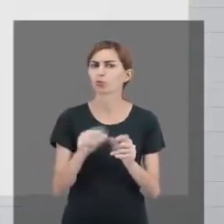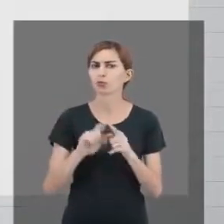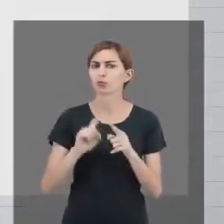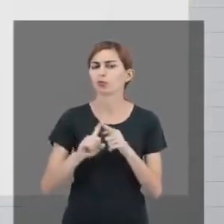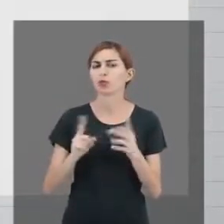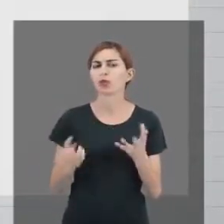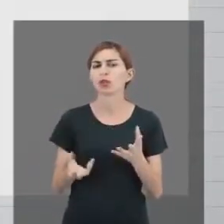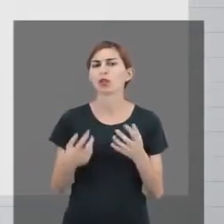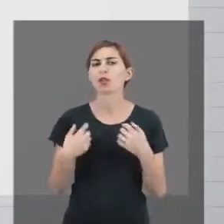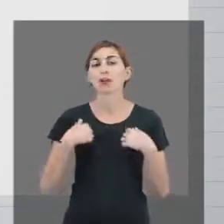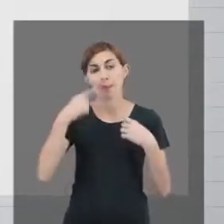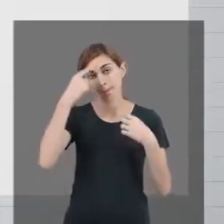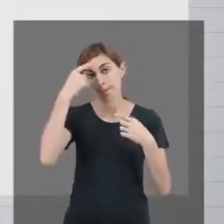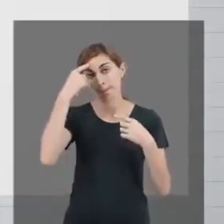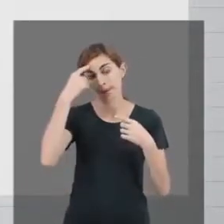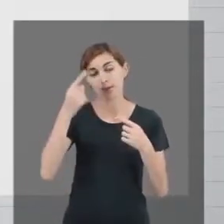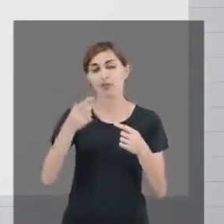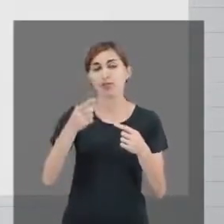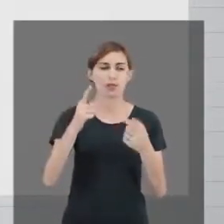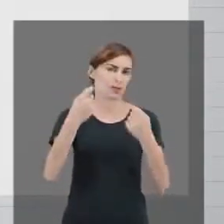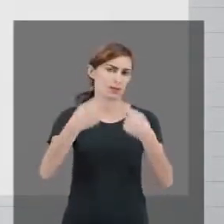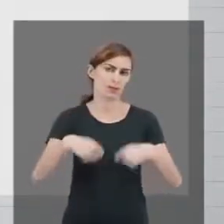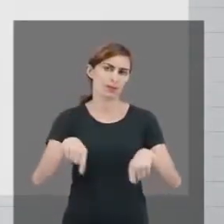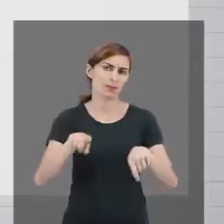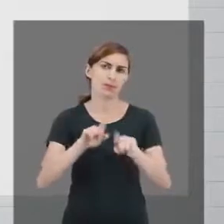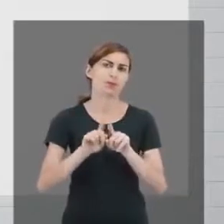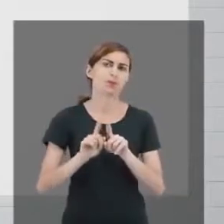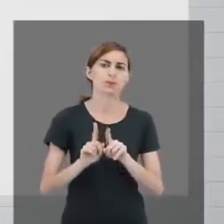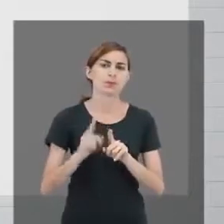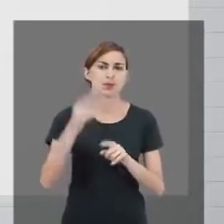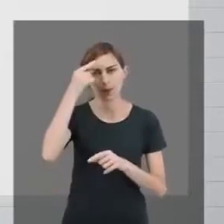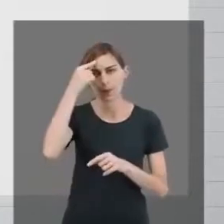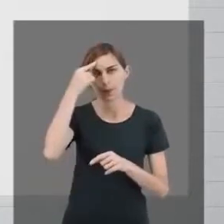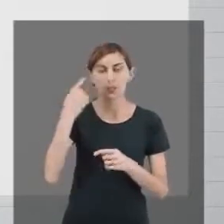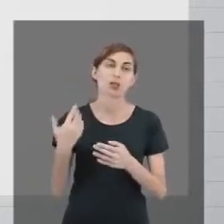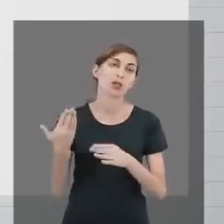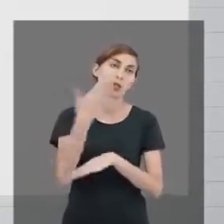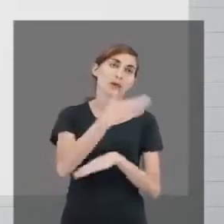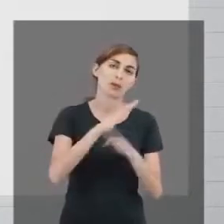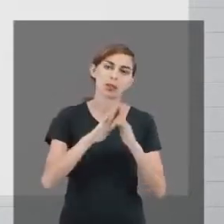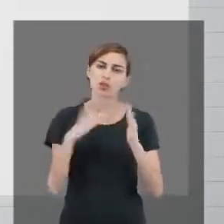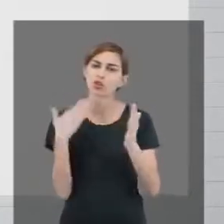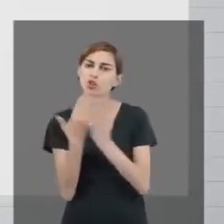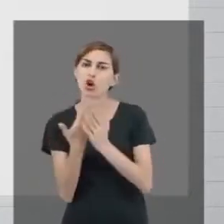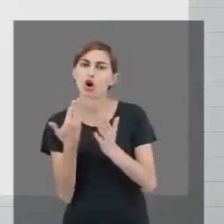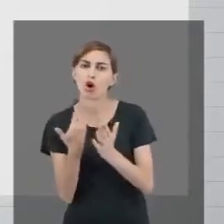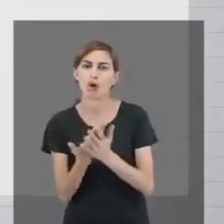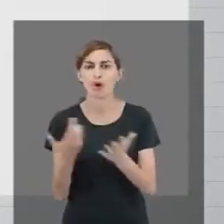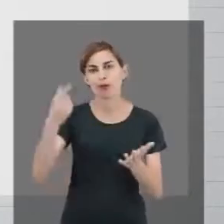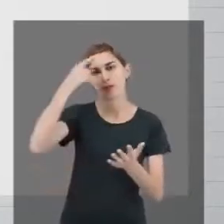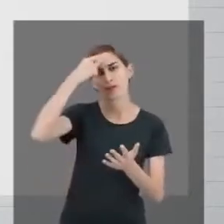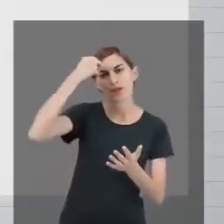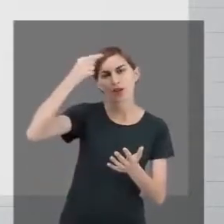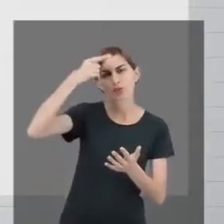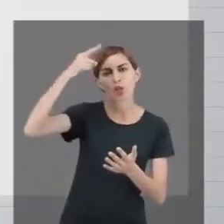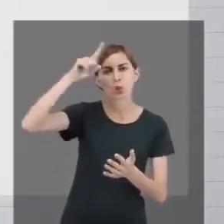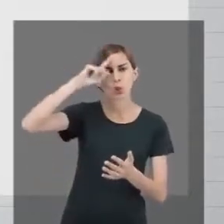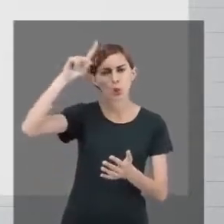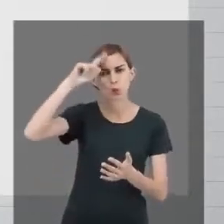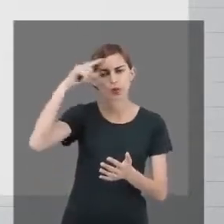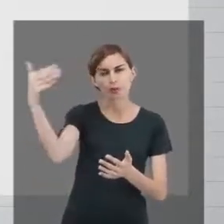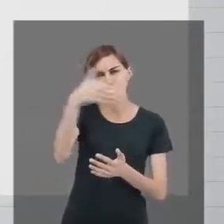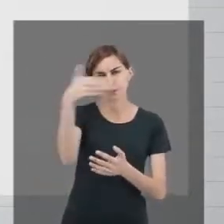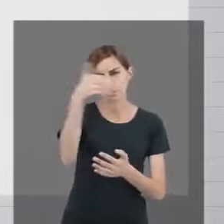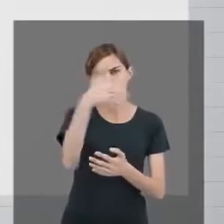Por quê? Imagine que você não precisa, certo? Ir para a escola, para a faculdade, todos os dias.